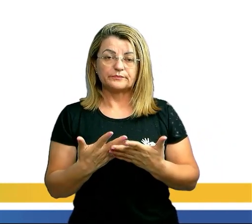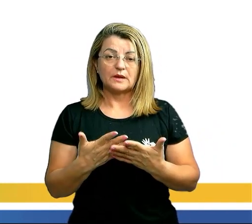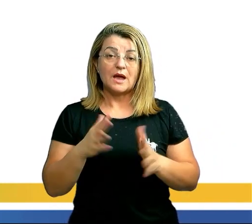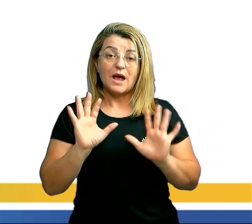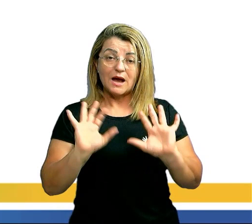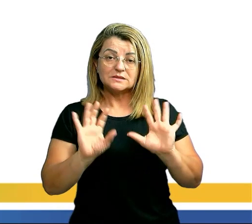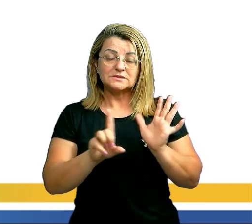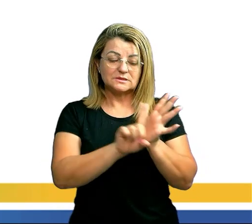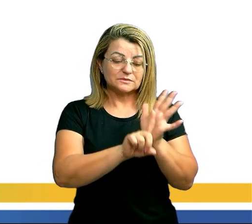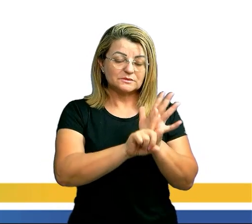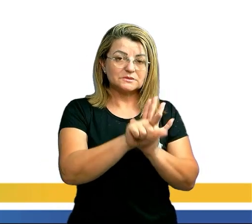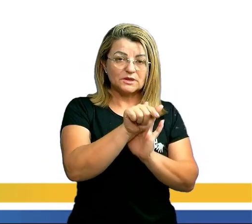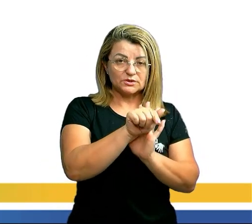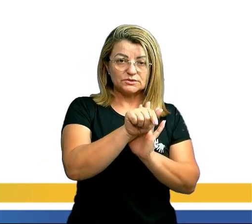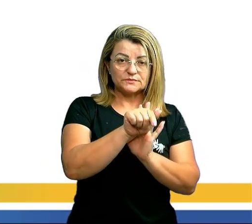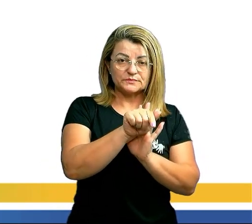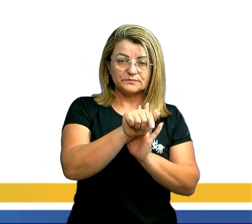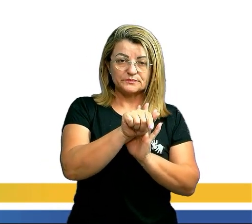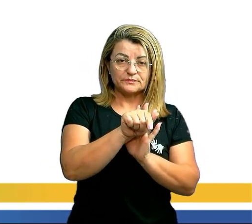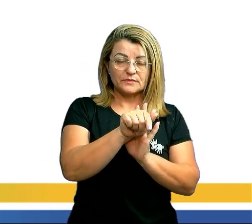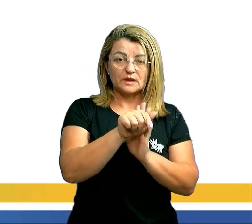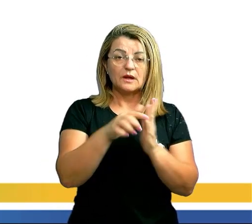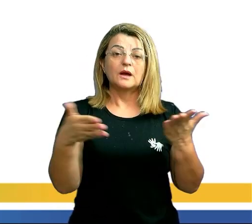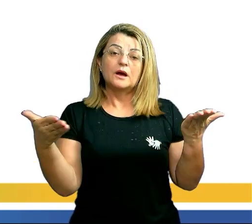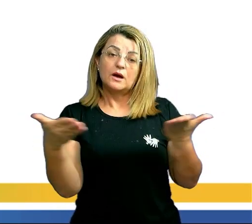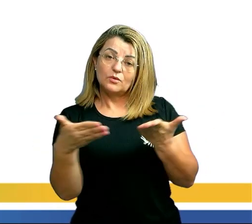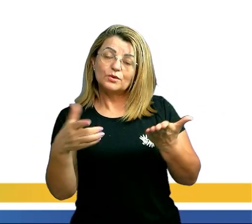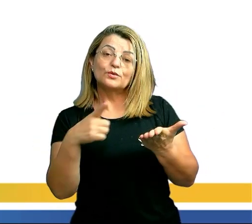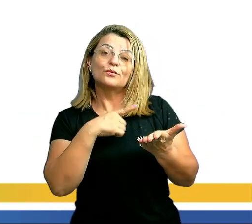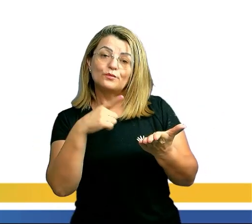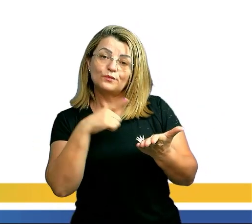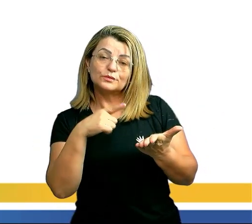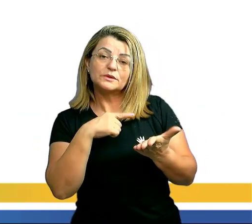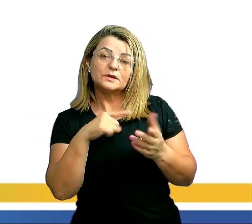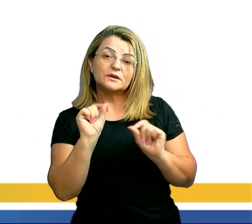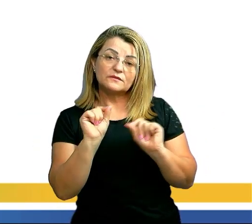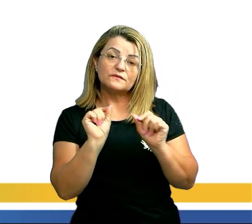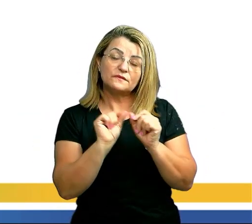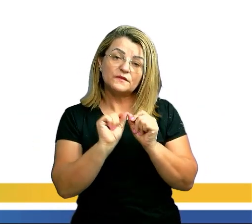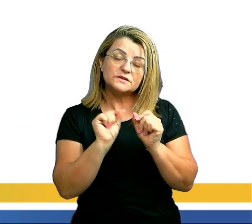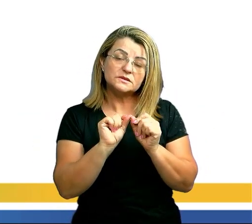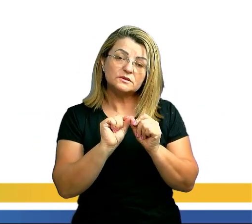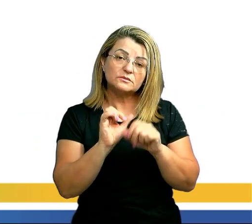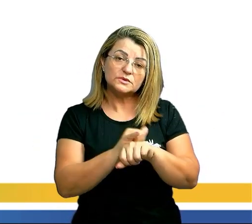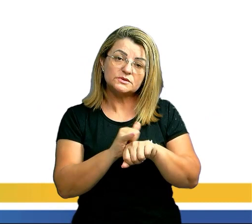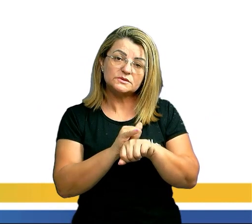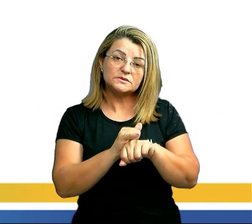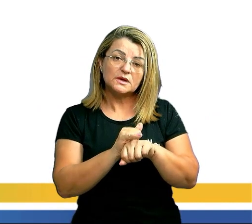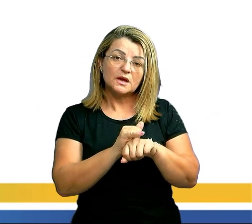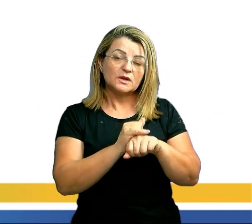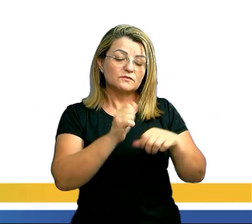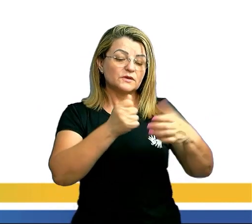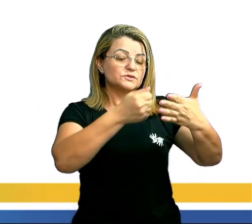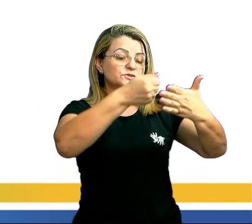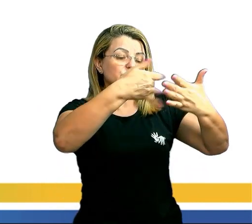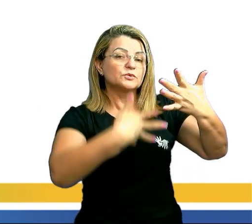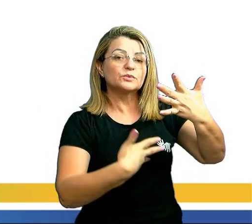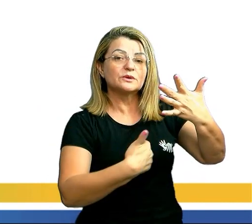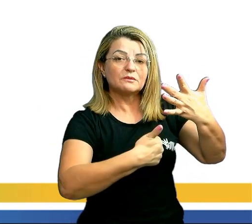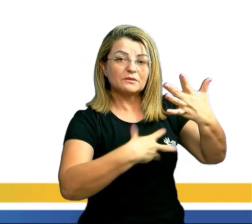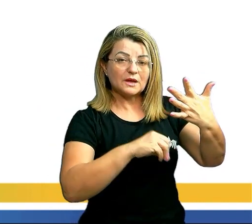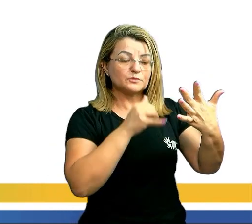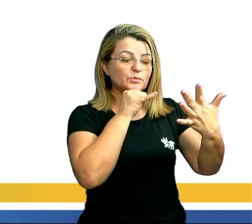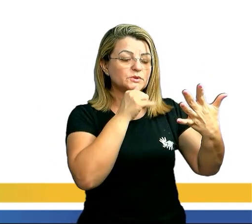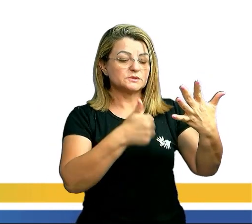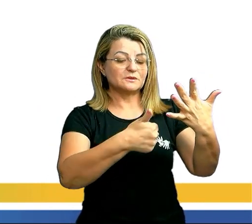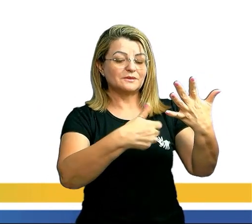subtração dá sete. Agora eu vou ter que fazer um trabalho aqui. Qual é? Você vai decrescer dez até chegar igual a